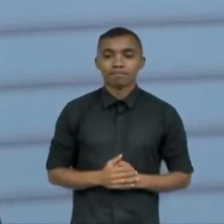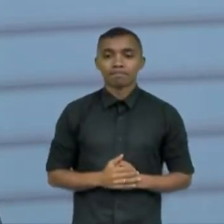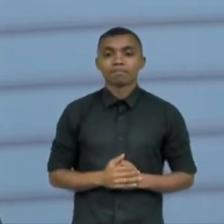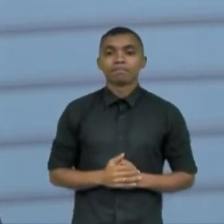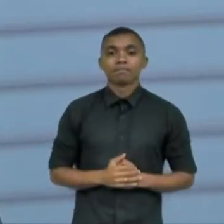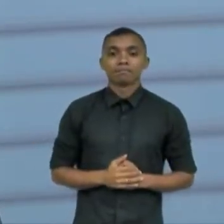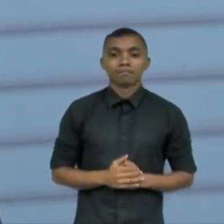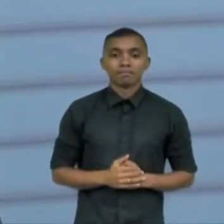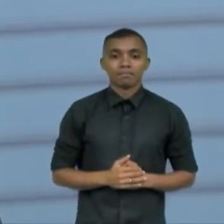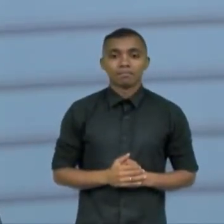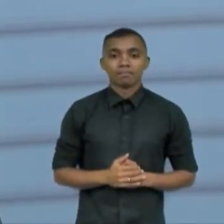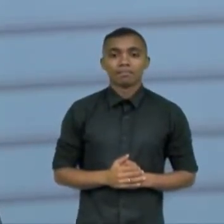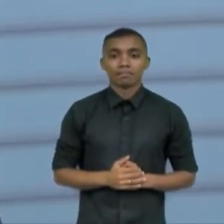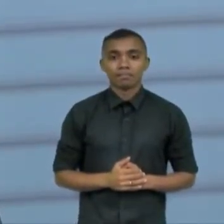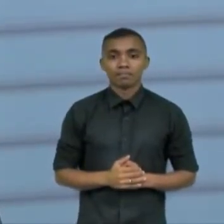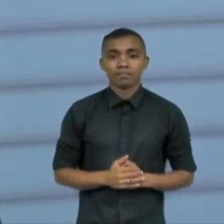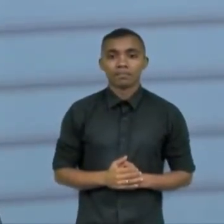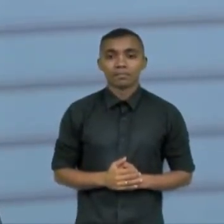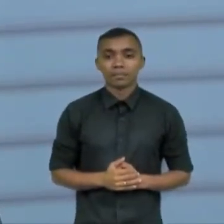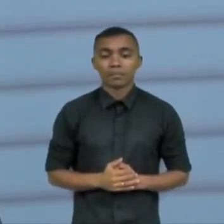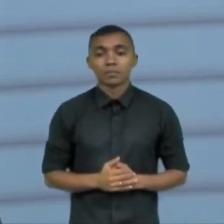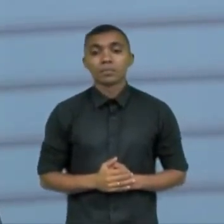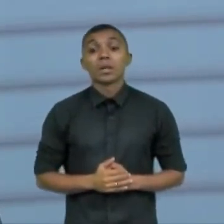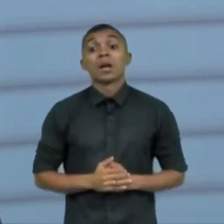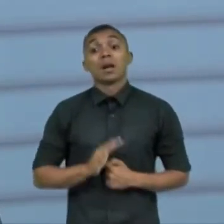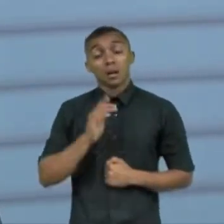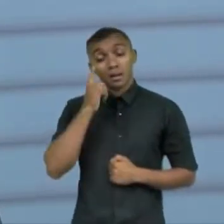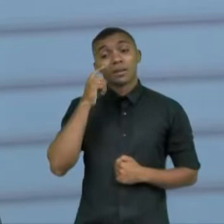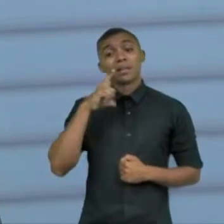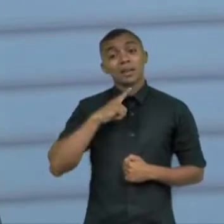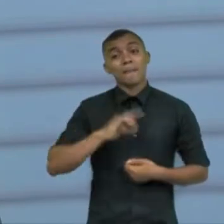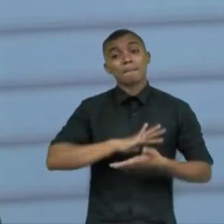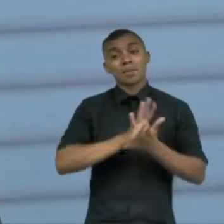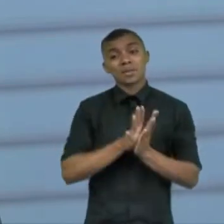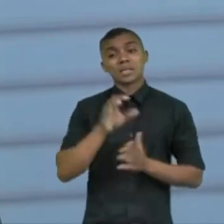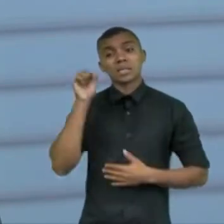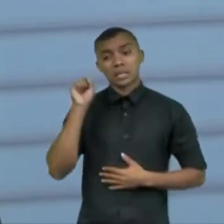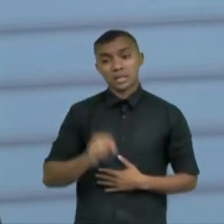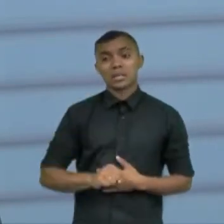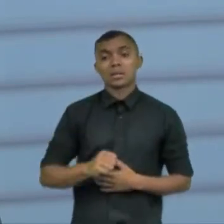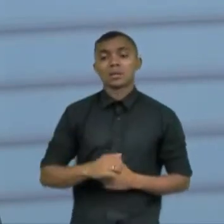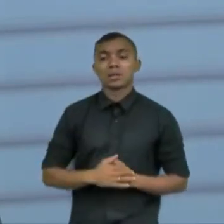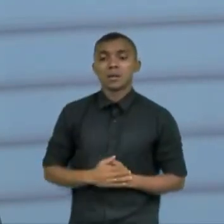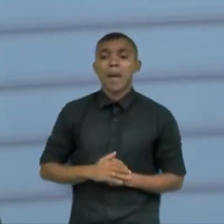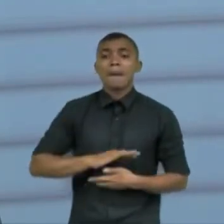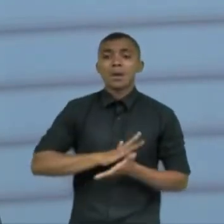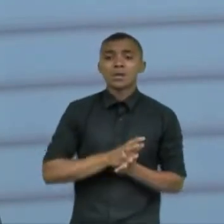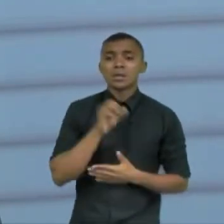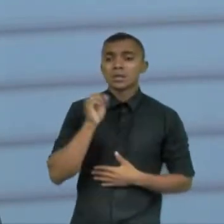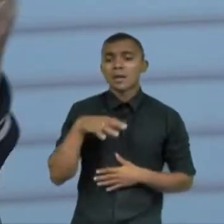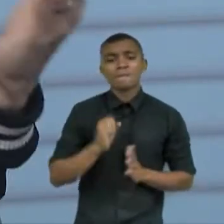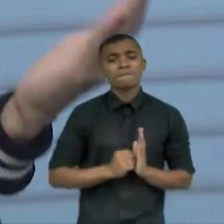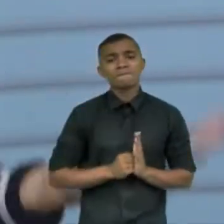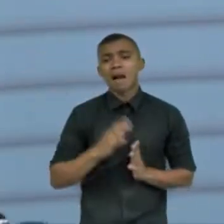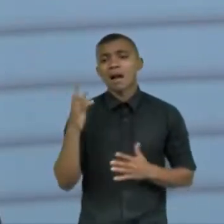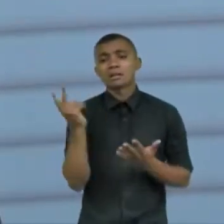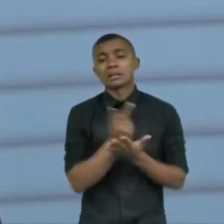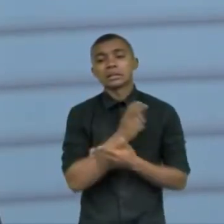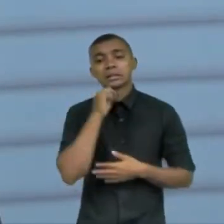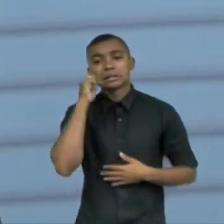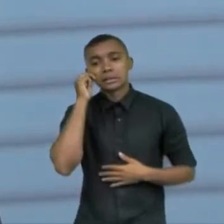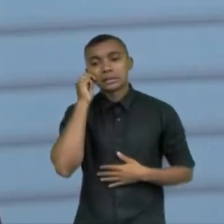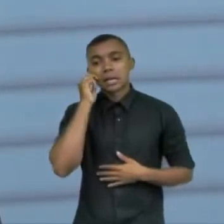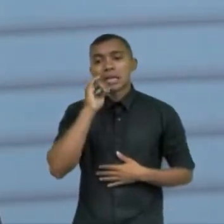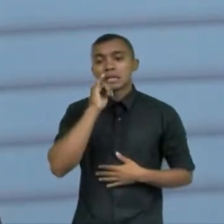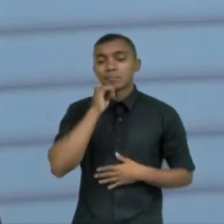difundido ainda existe o preconceito existe a gente passa por muitas situações constrangedoras há pouco tempo